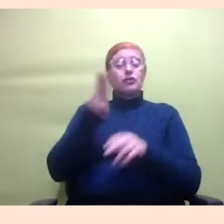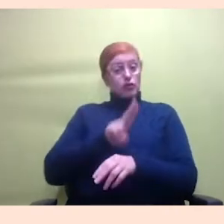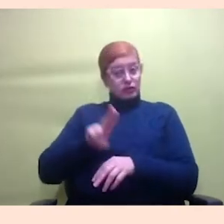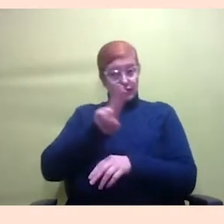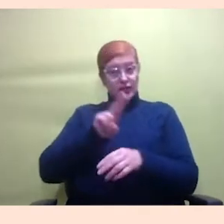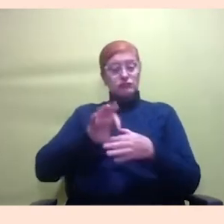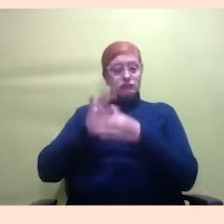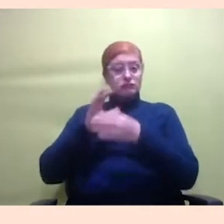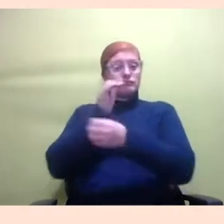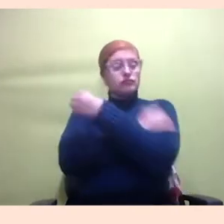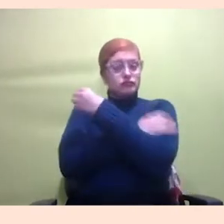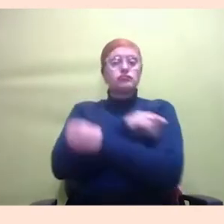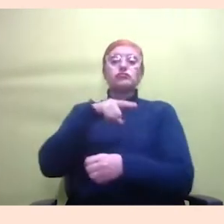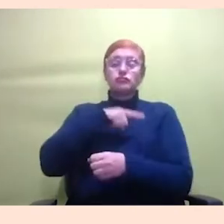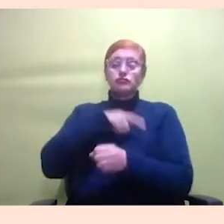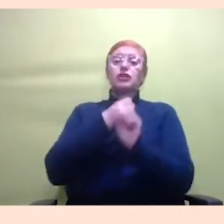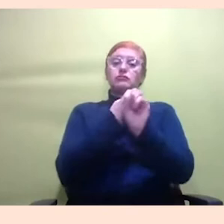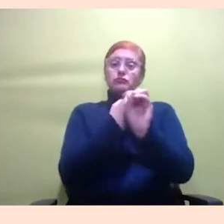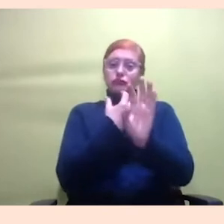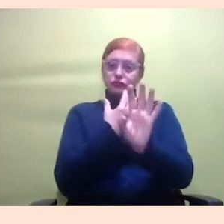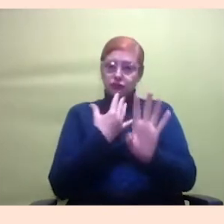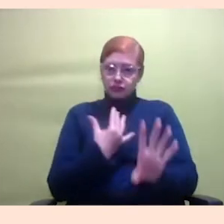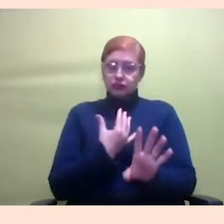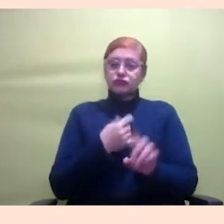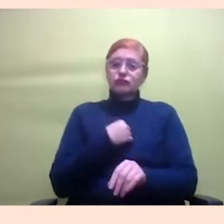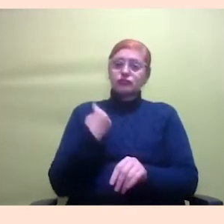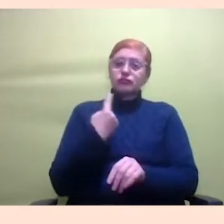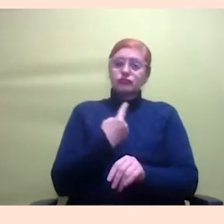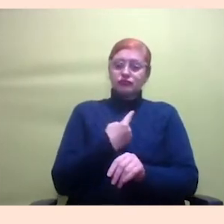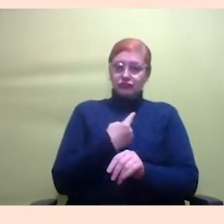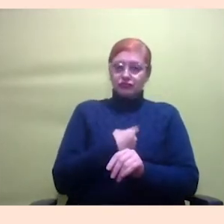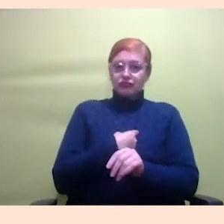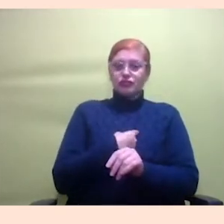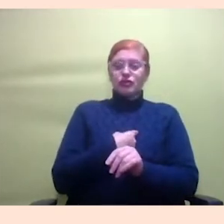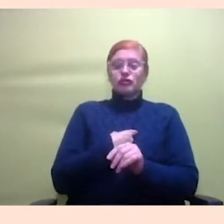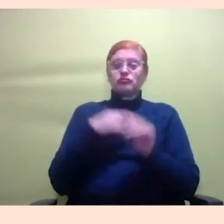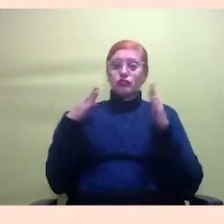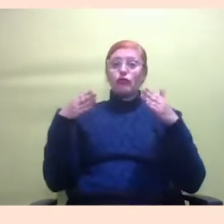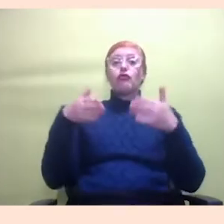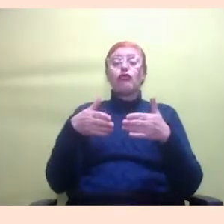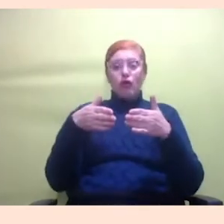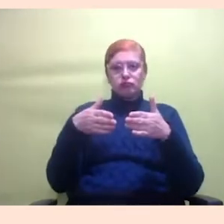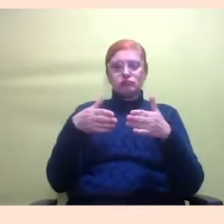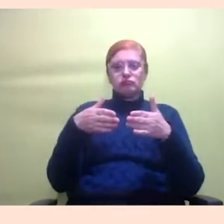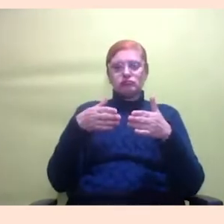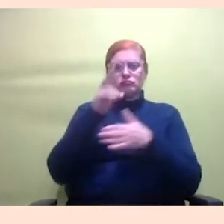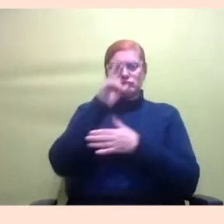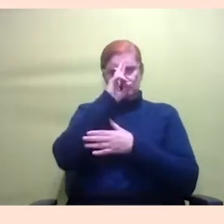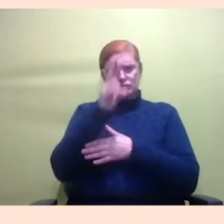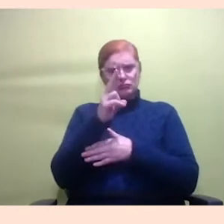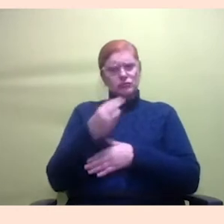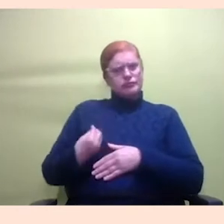educação à distância o nosso carro-chefe, o que é a razão de existir. Isso porque a gente